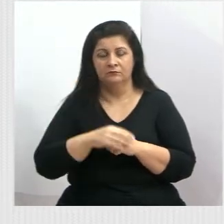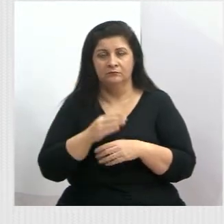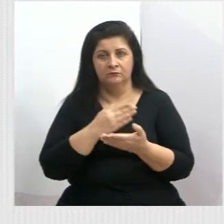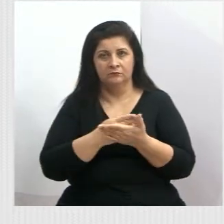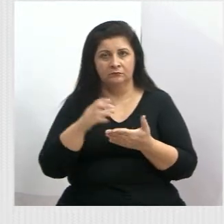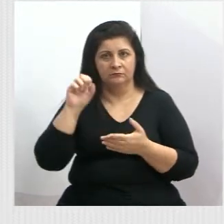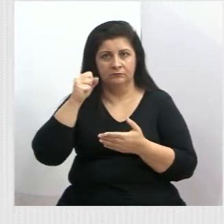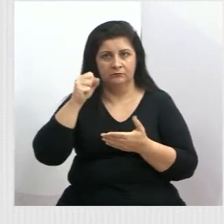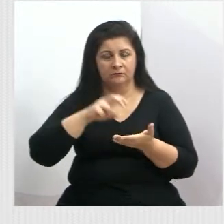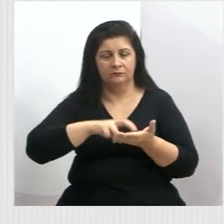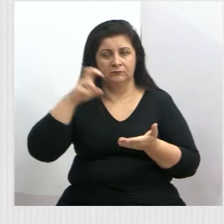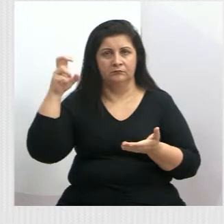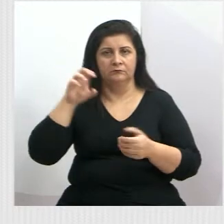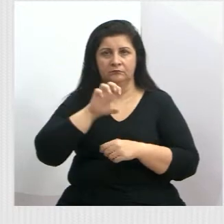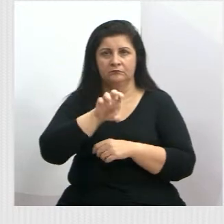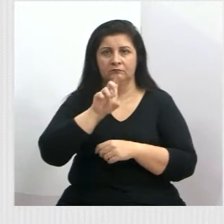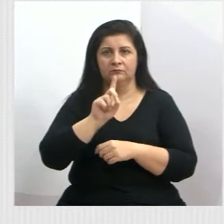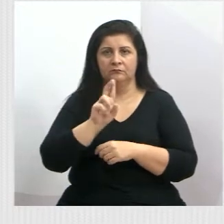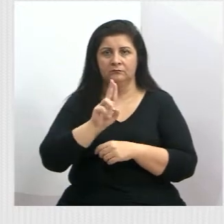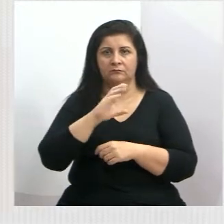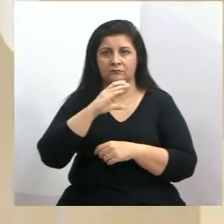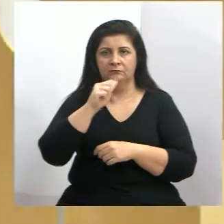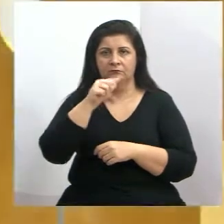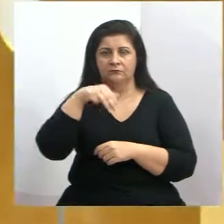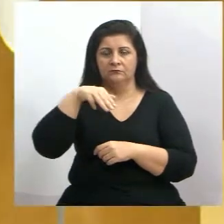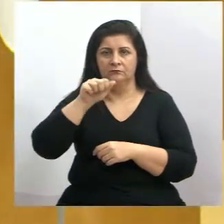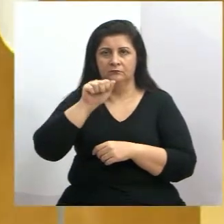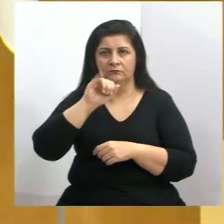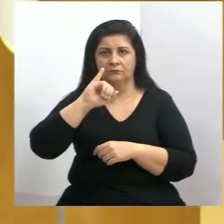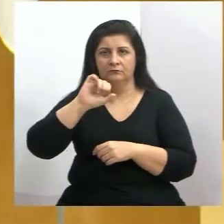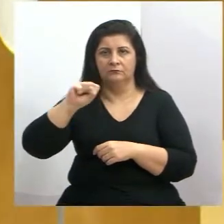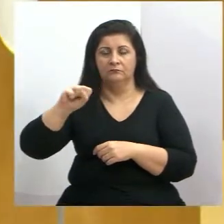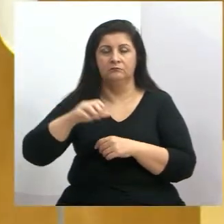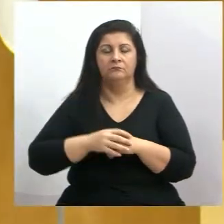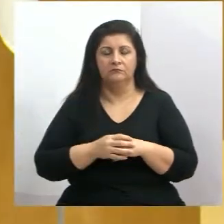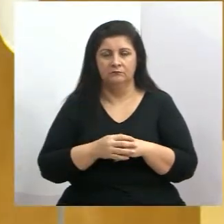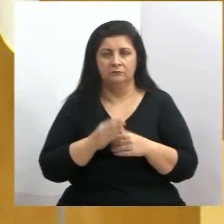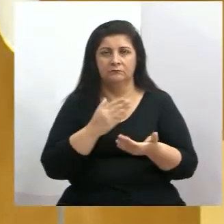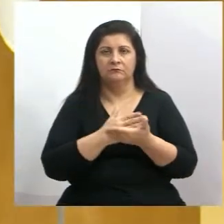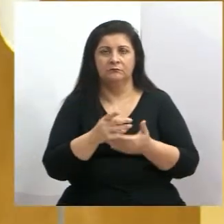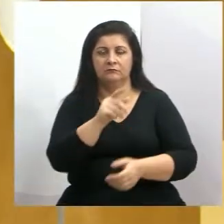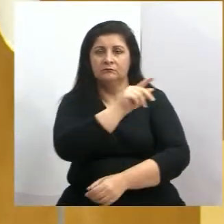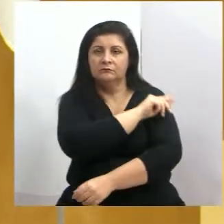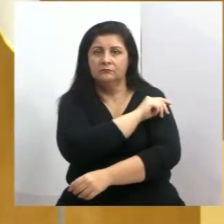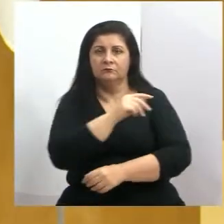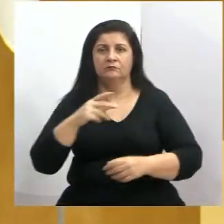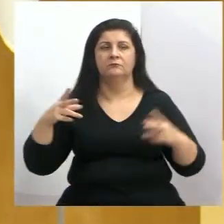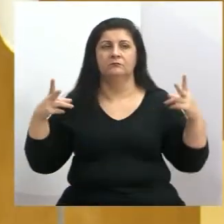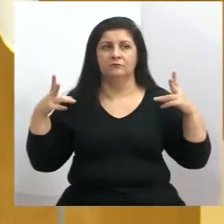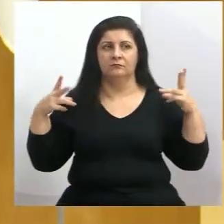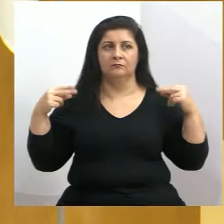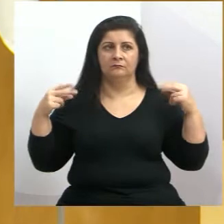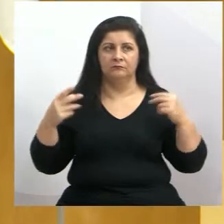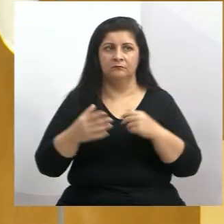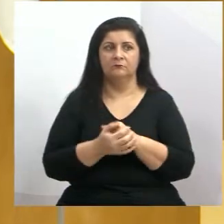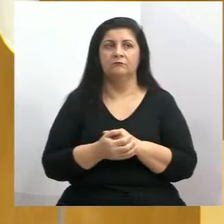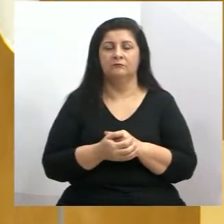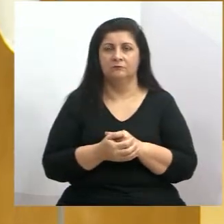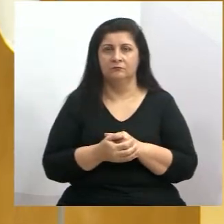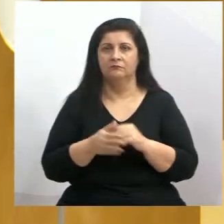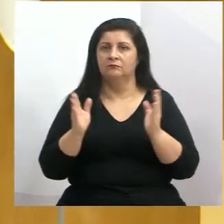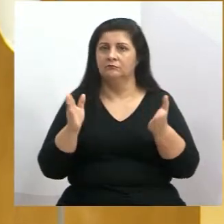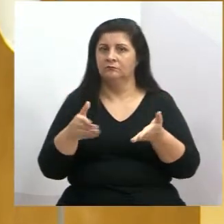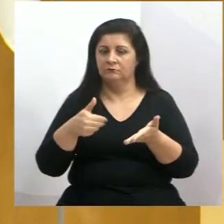oito horas da manhã, no Educa Mais, começa a vacinação aí na categoria de condutores. A gente até já fez mais um